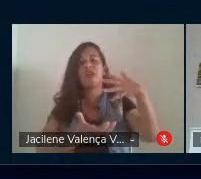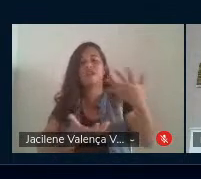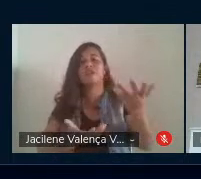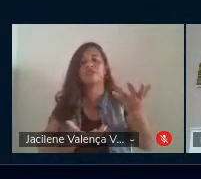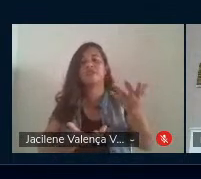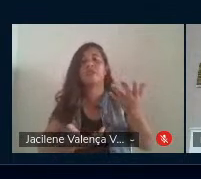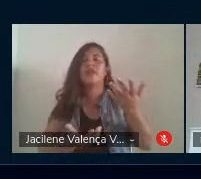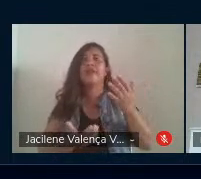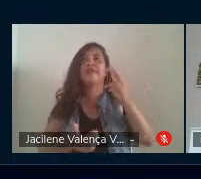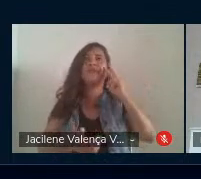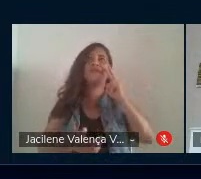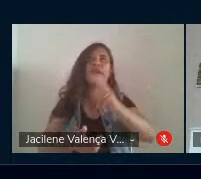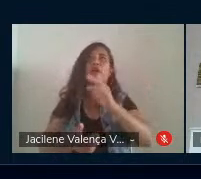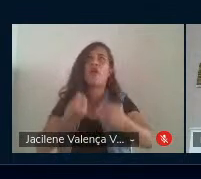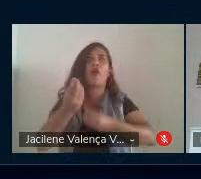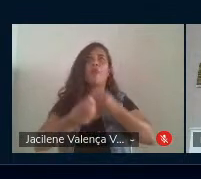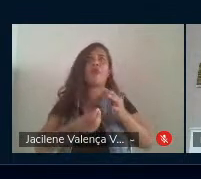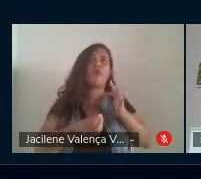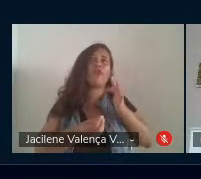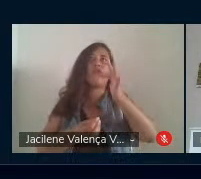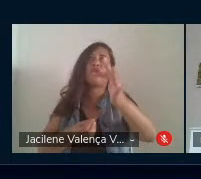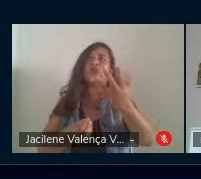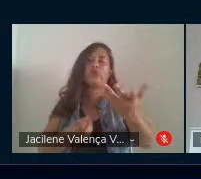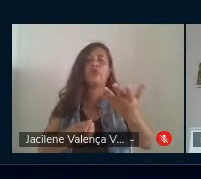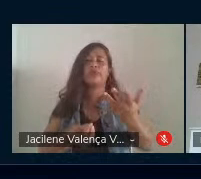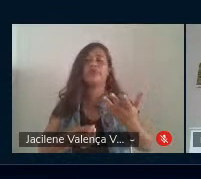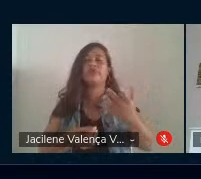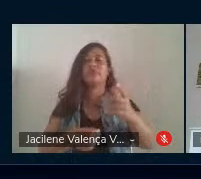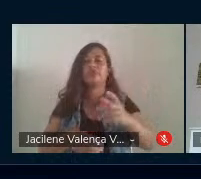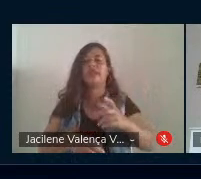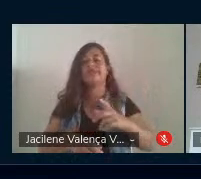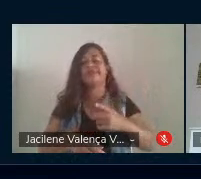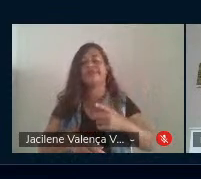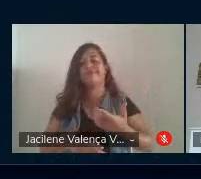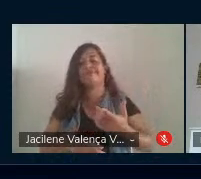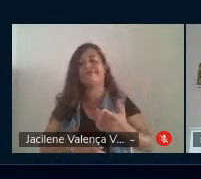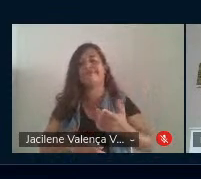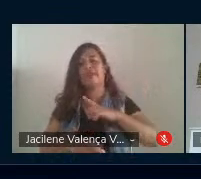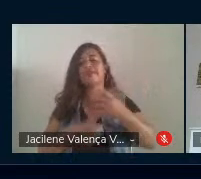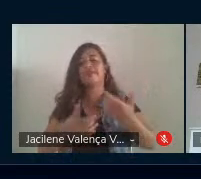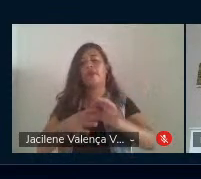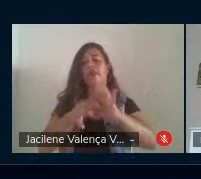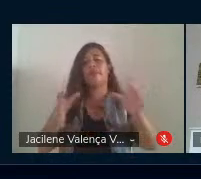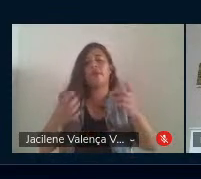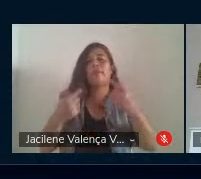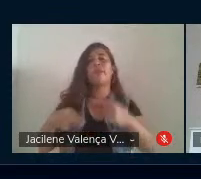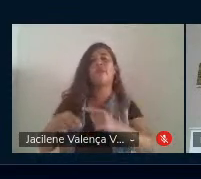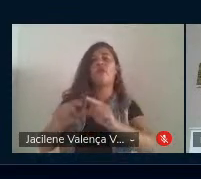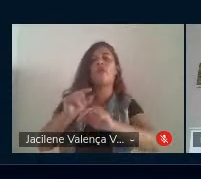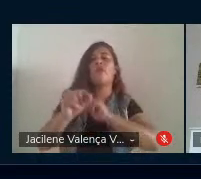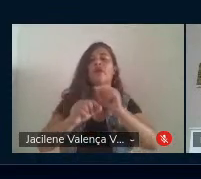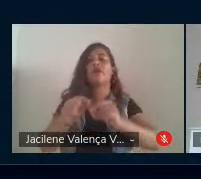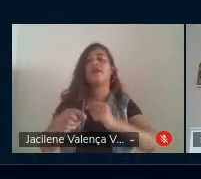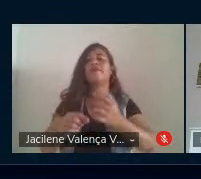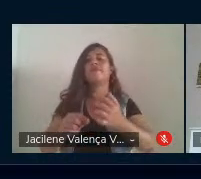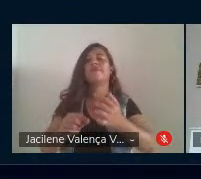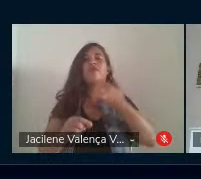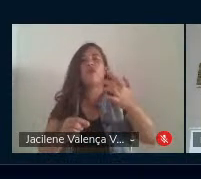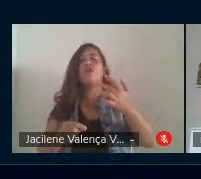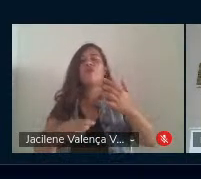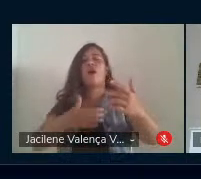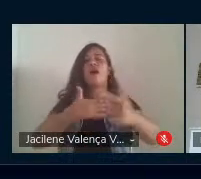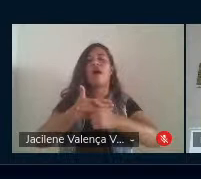horizonte, então, construindo a autoconscientização. O processo de liberdade provocou a emergência da voz e da ação política das pessoas,